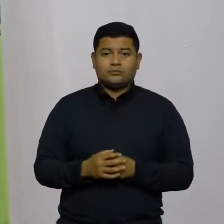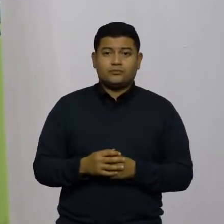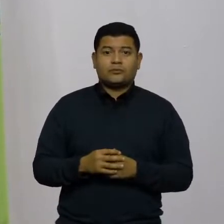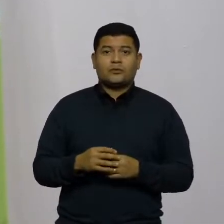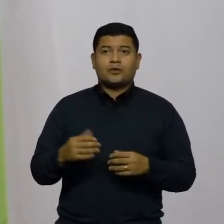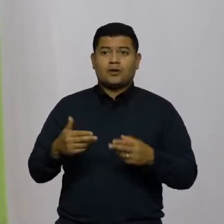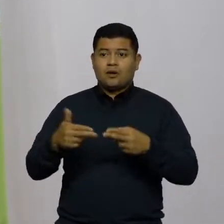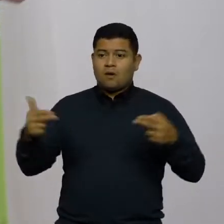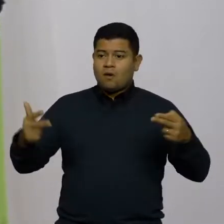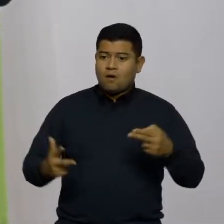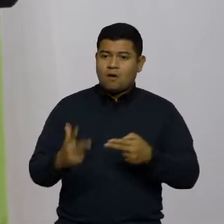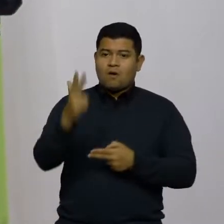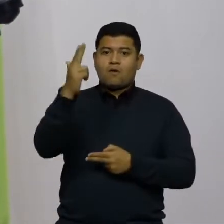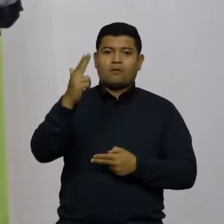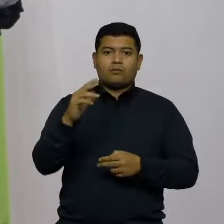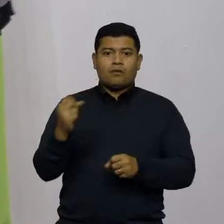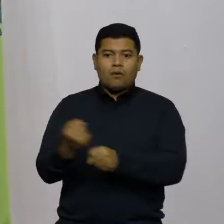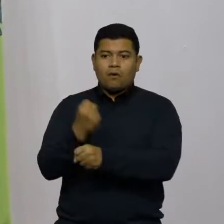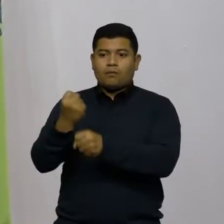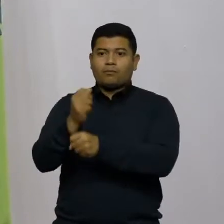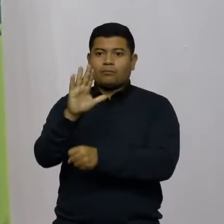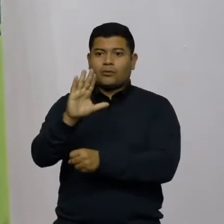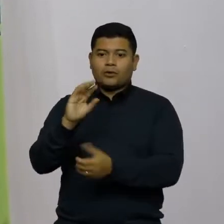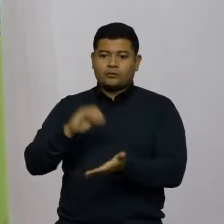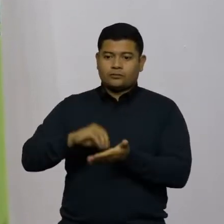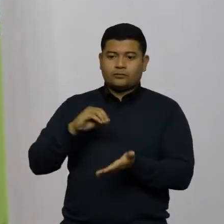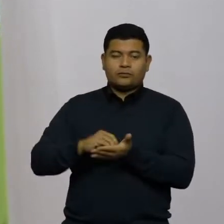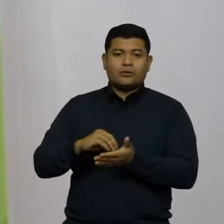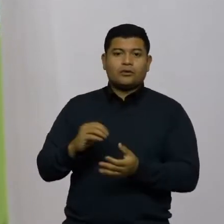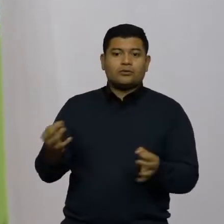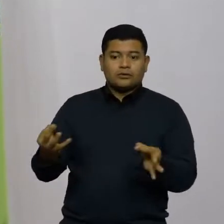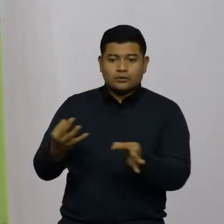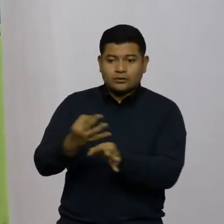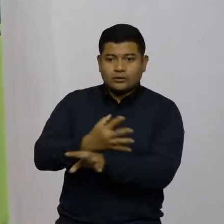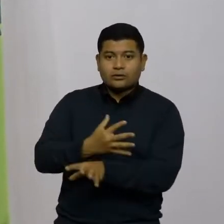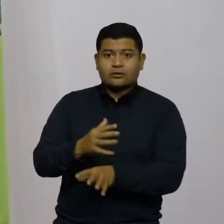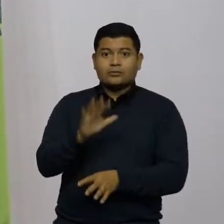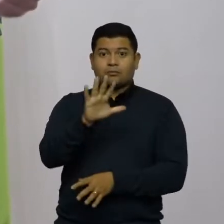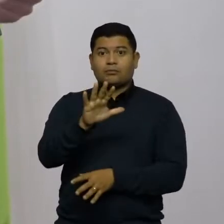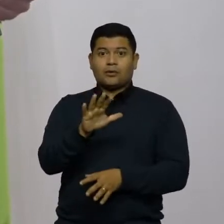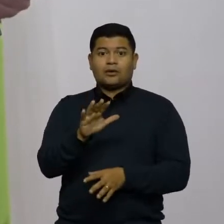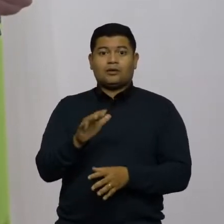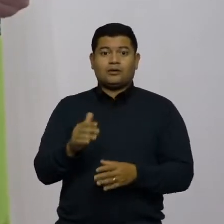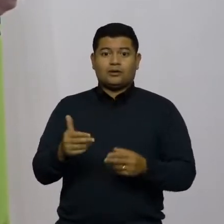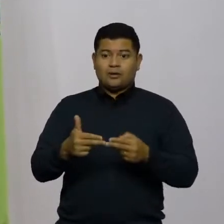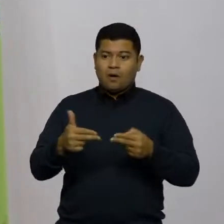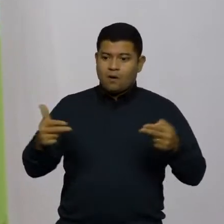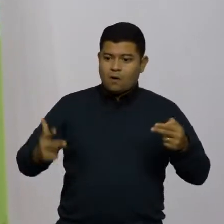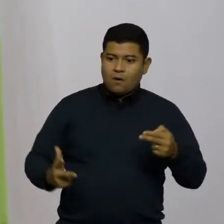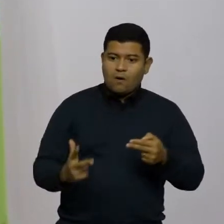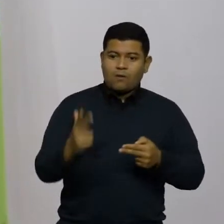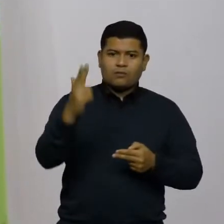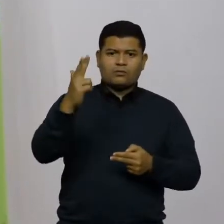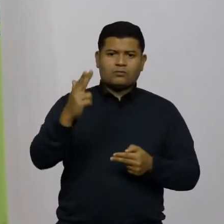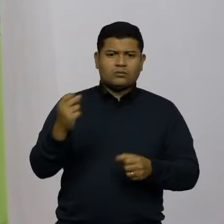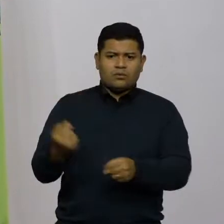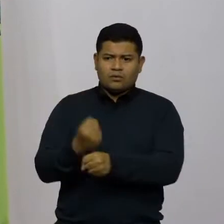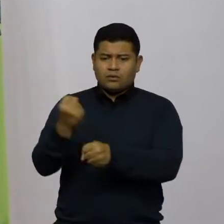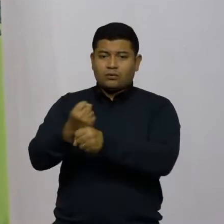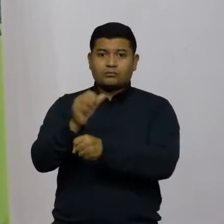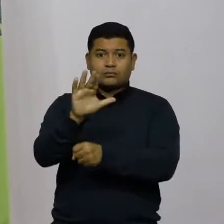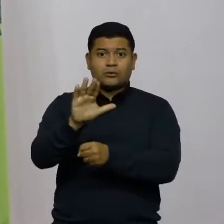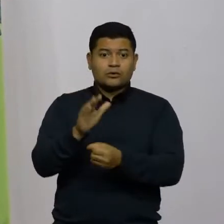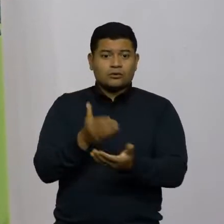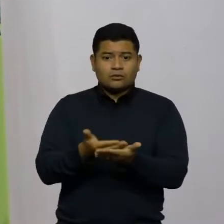inacabadas. Mas, deputado, é a primeira vez que eu vejo inaugurar obra não começada. Isso é uma loucura, é a primeira vez que eu